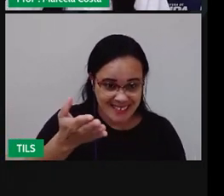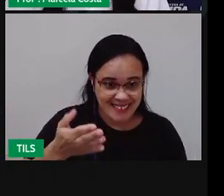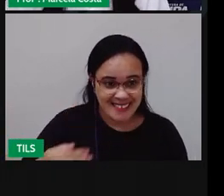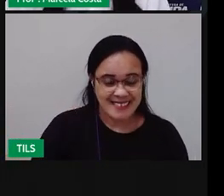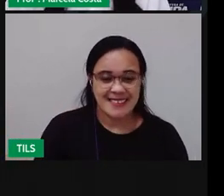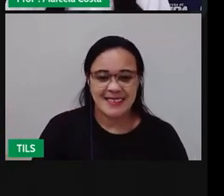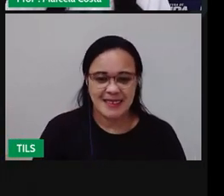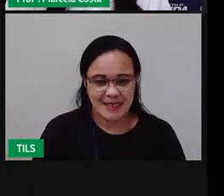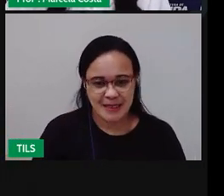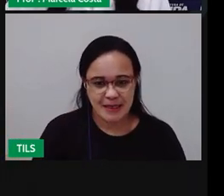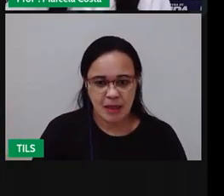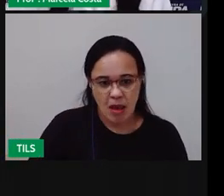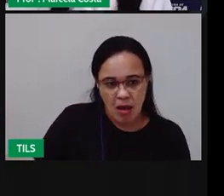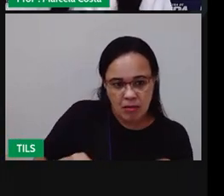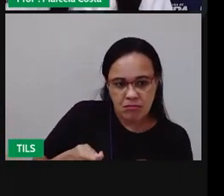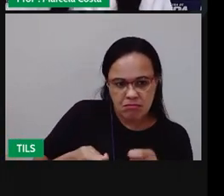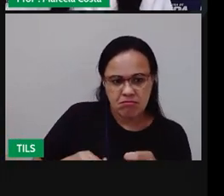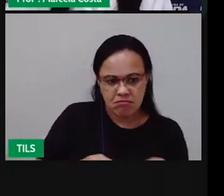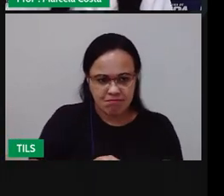Cabo de guerra